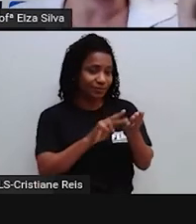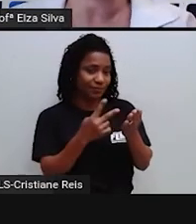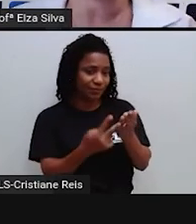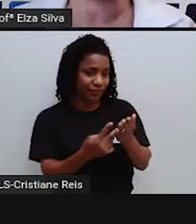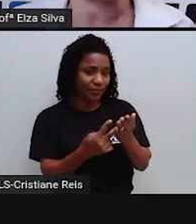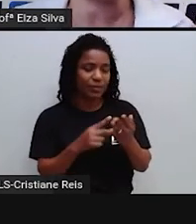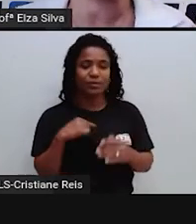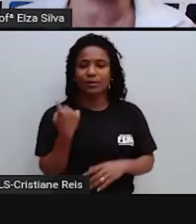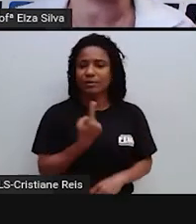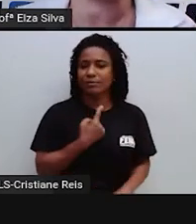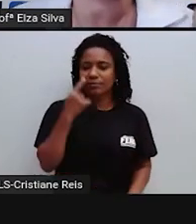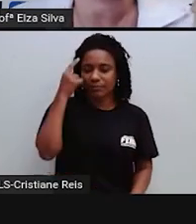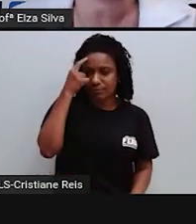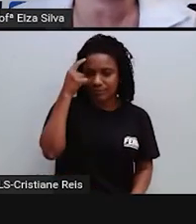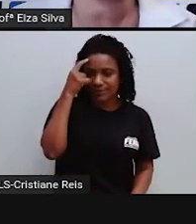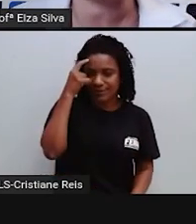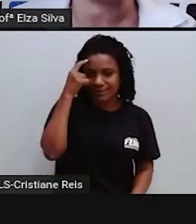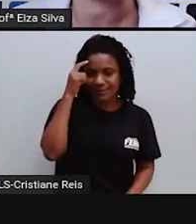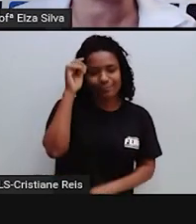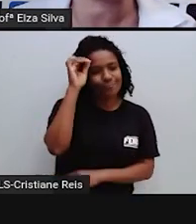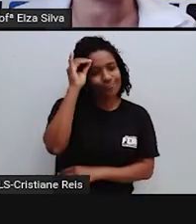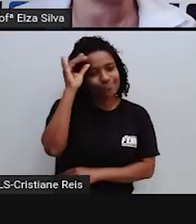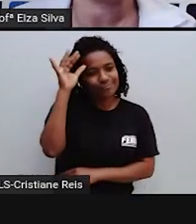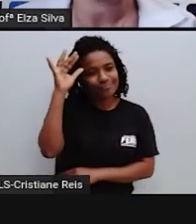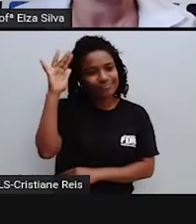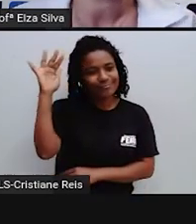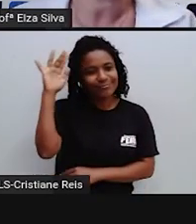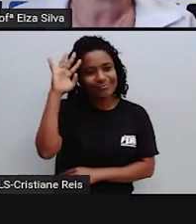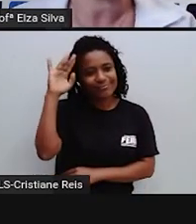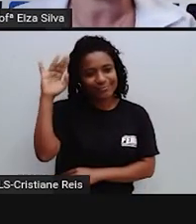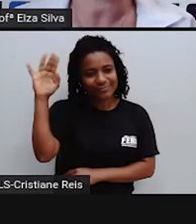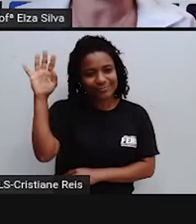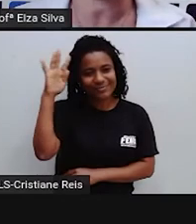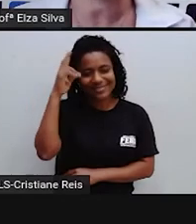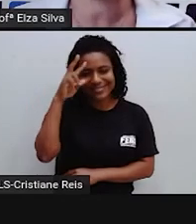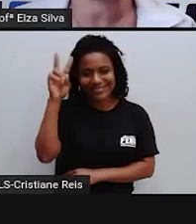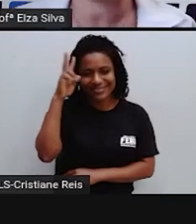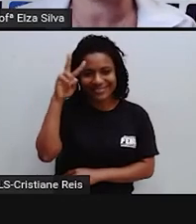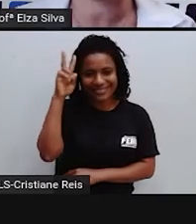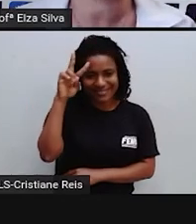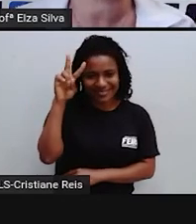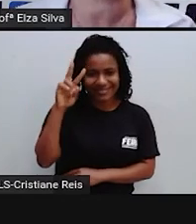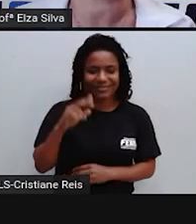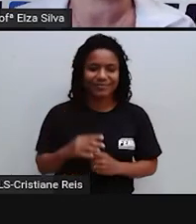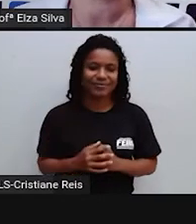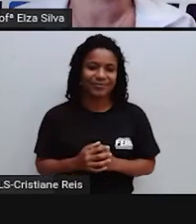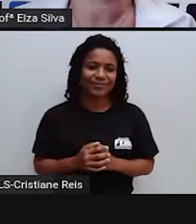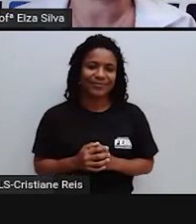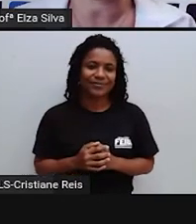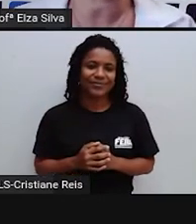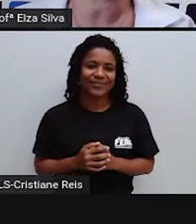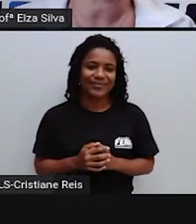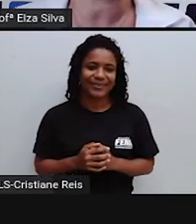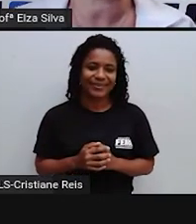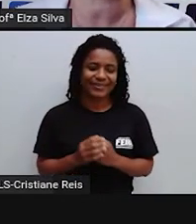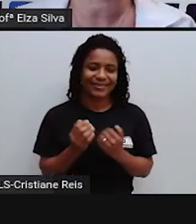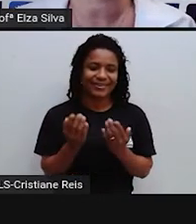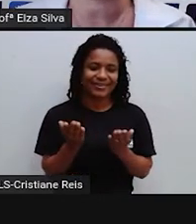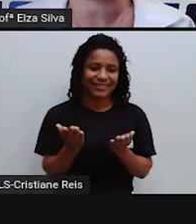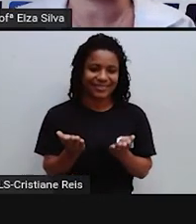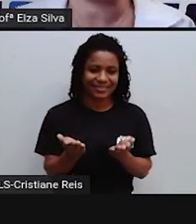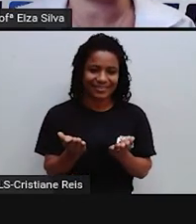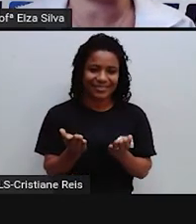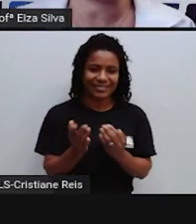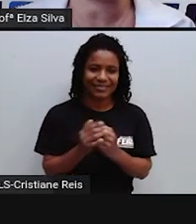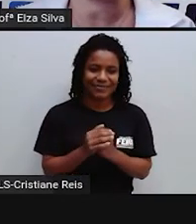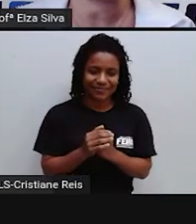Pensar sobre Nossas memórias Relembrá-las Do you have Any good memories You'd like to keep With